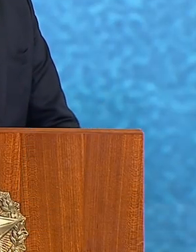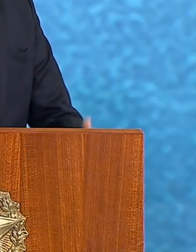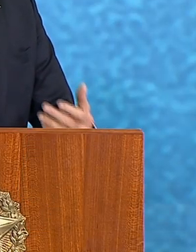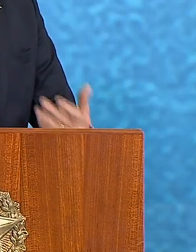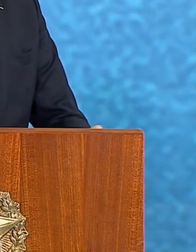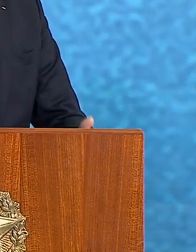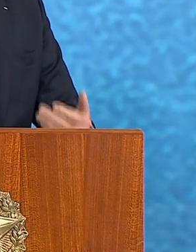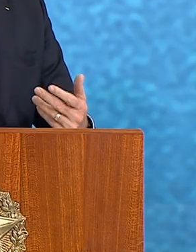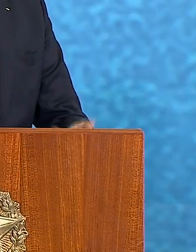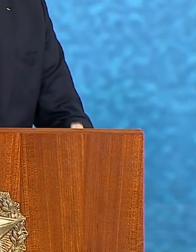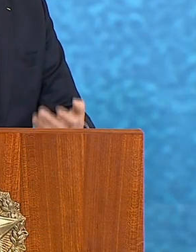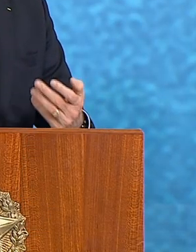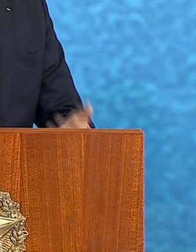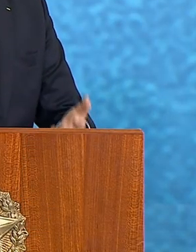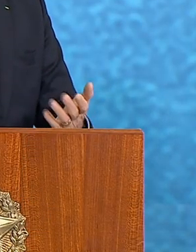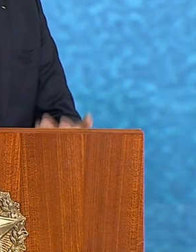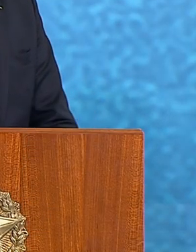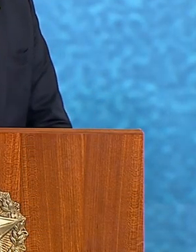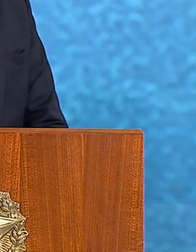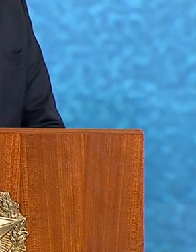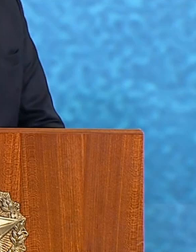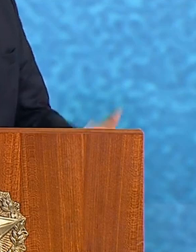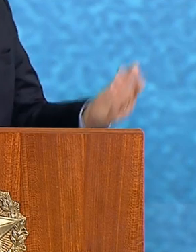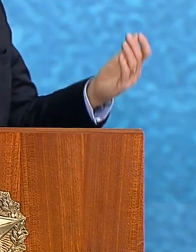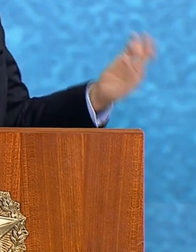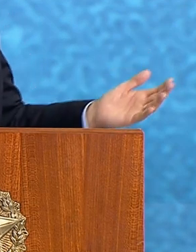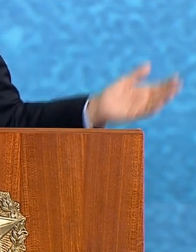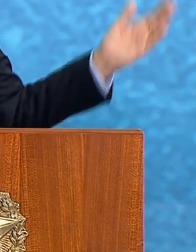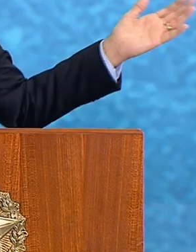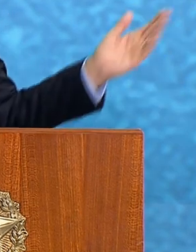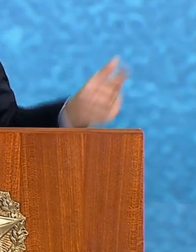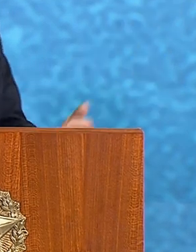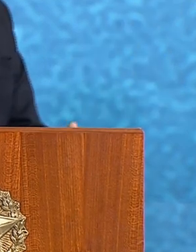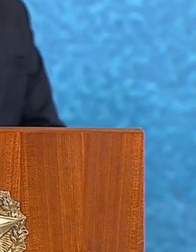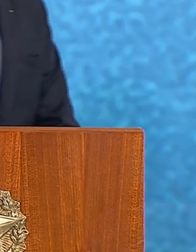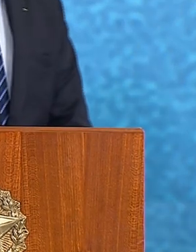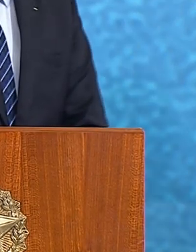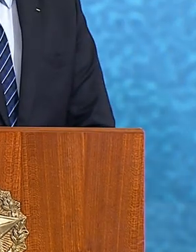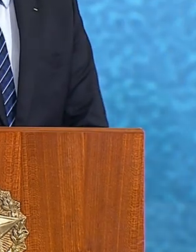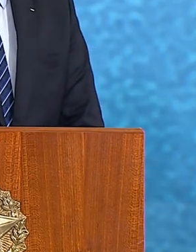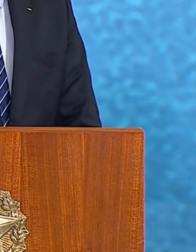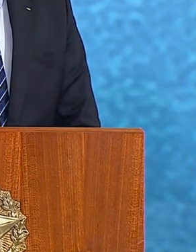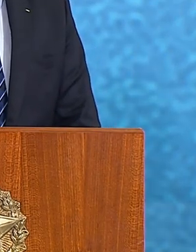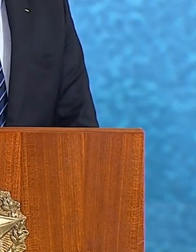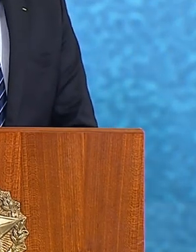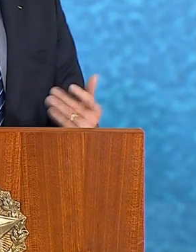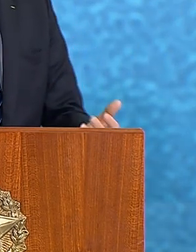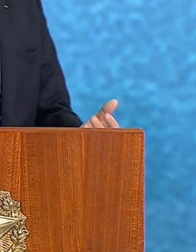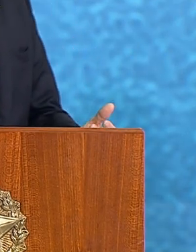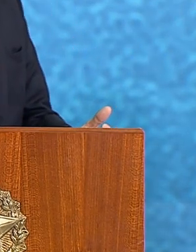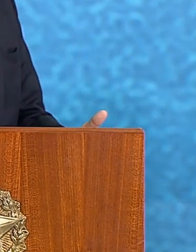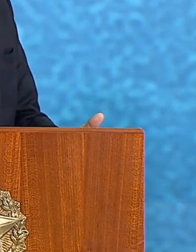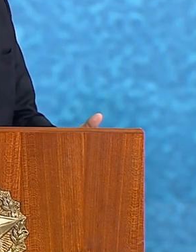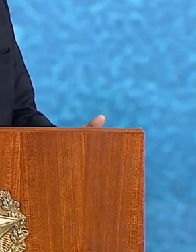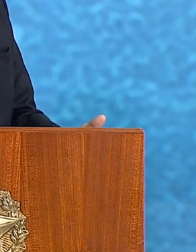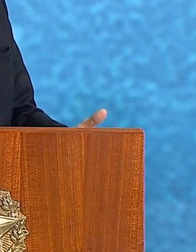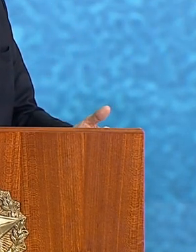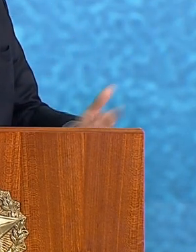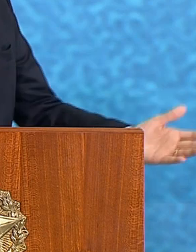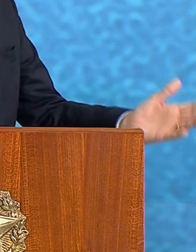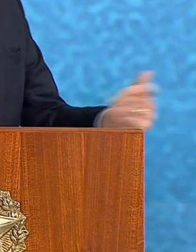nada. Nós queremos mudar a legislação para que a lei, conforme a disse Sérgio Moro aqui, seja temida